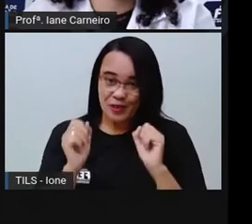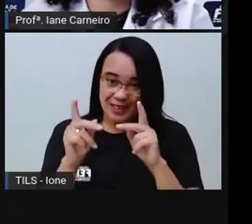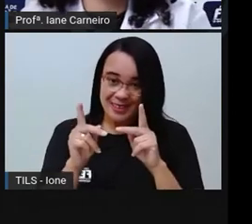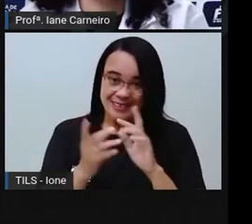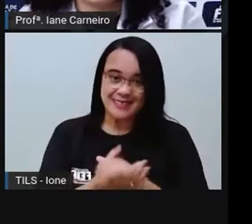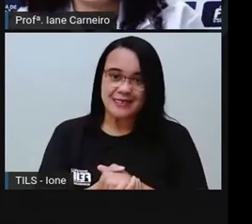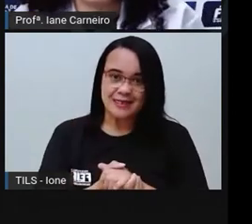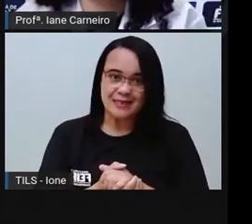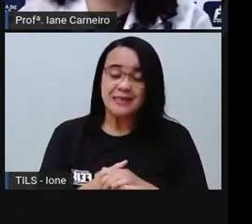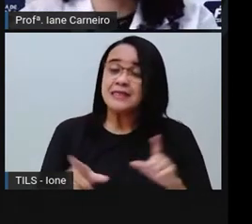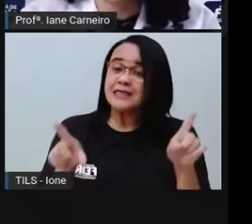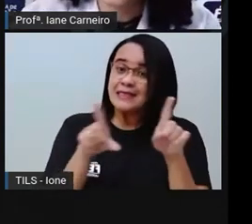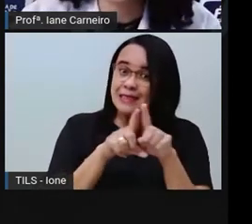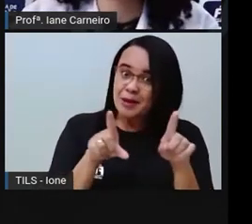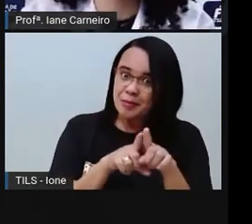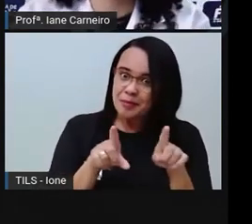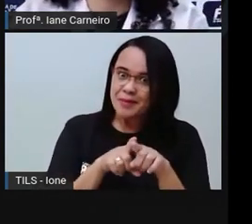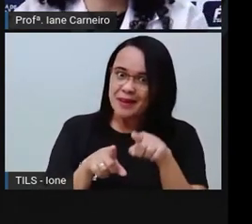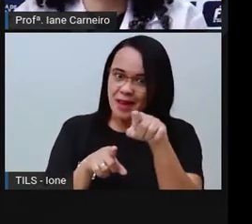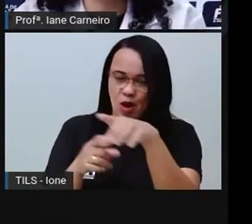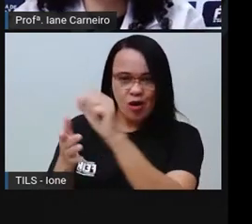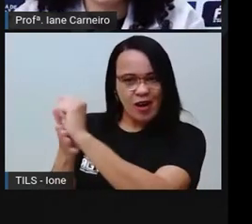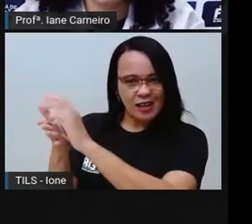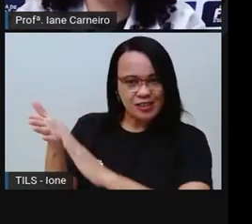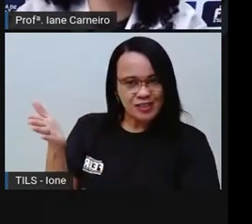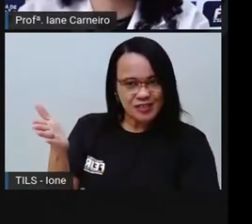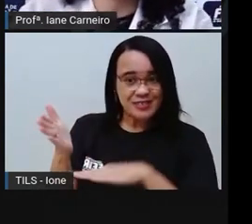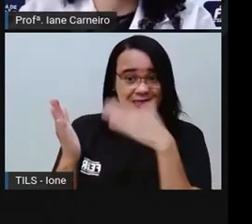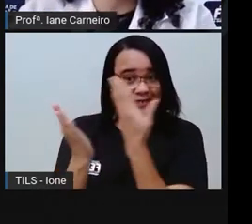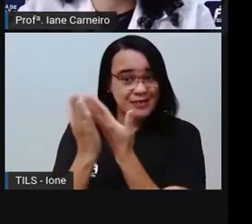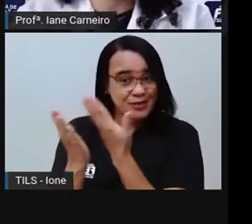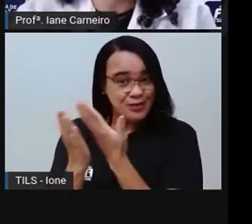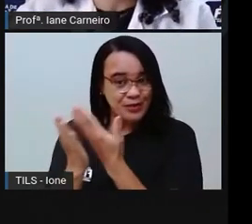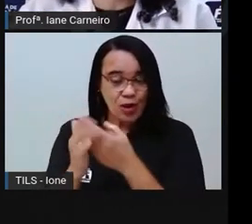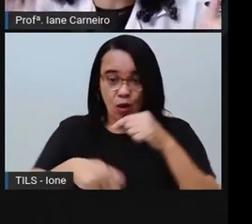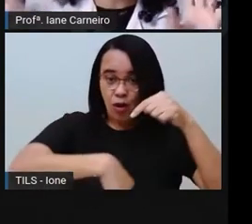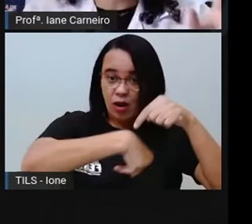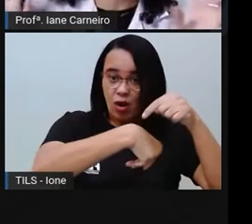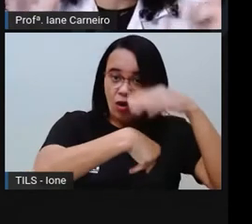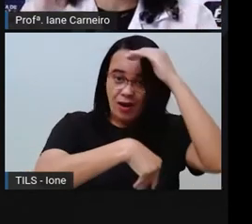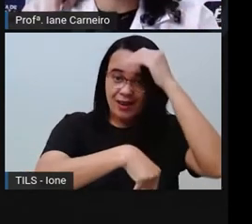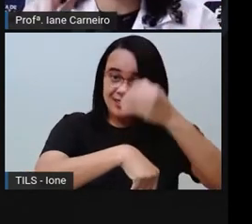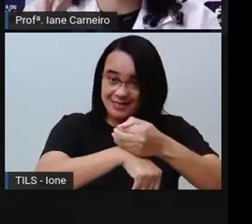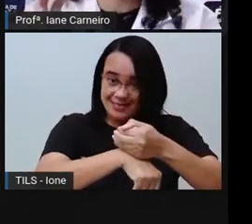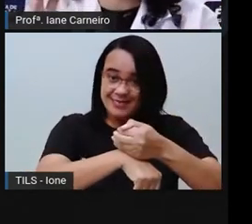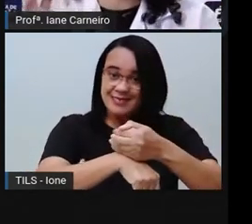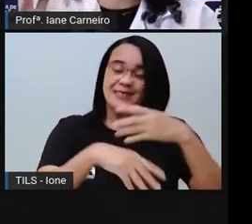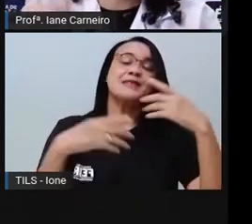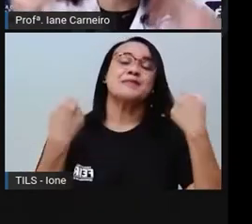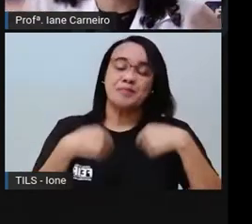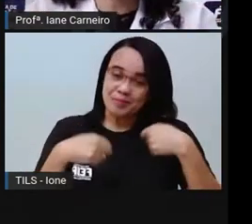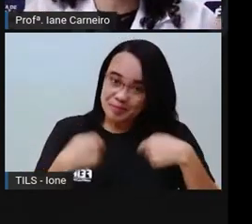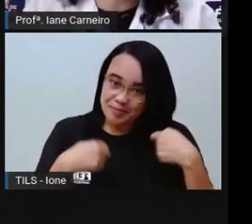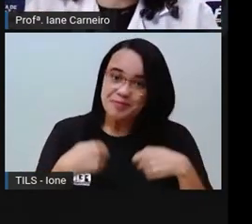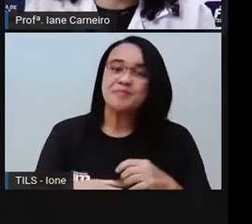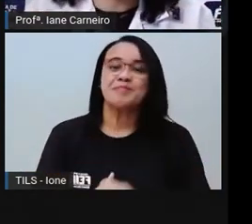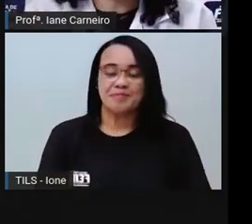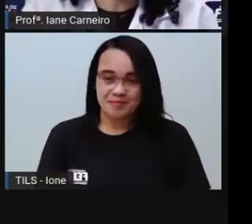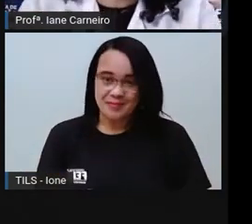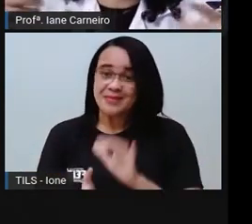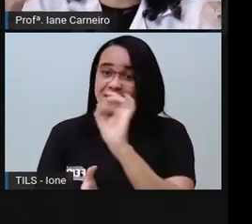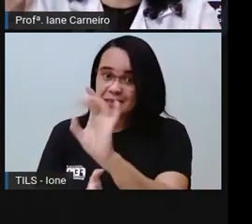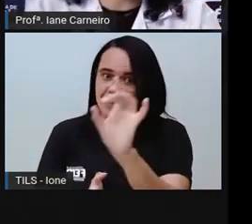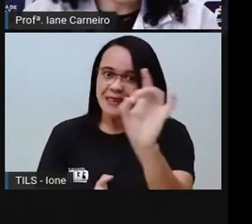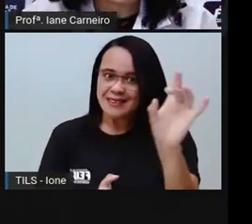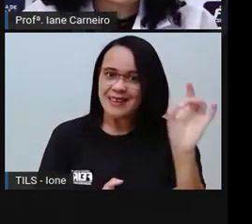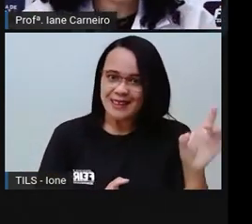Fazer as atividades na hora certa, isso também é importante, né? Pra que a gente, cada um fazendo sua responsabilidade. Se a criança já sabe